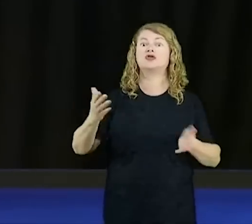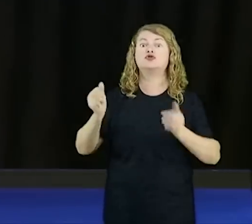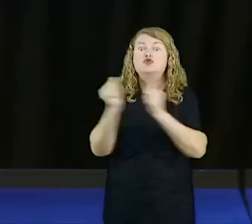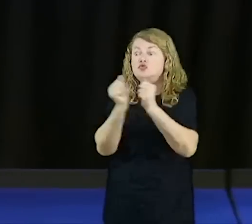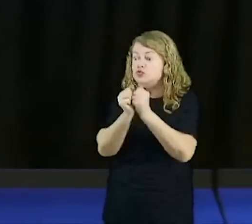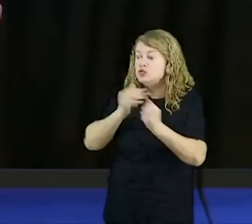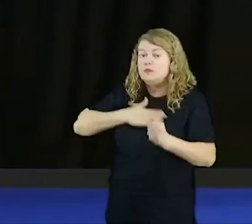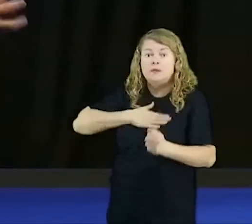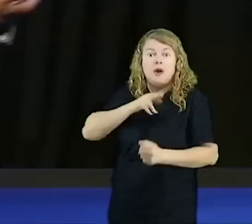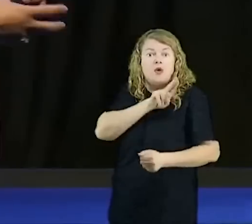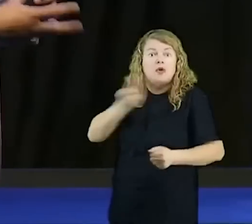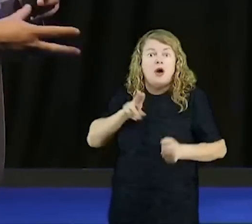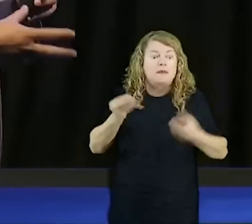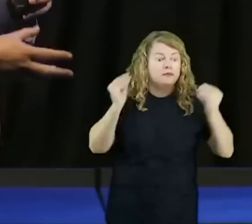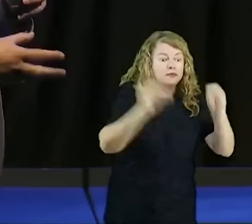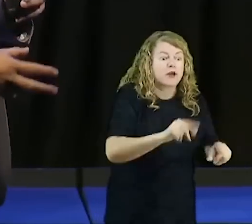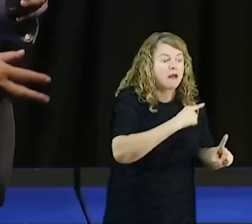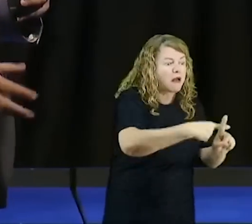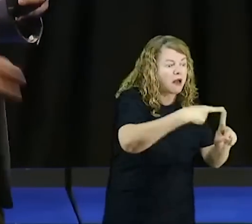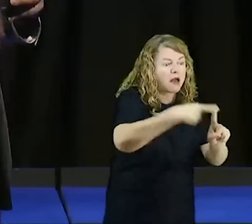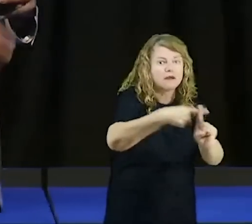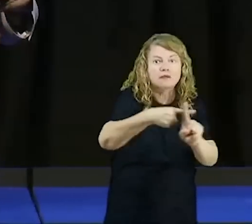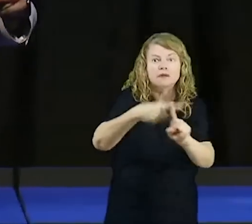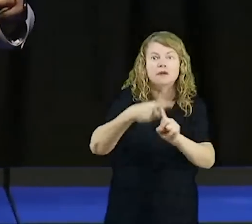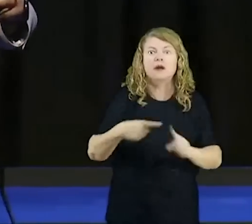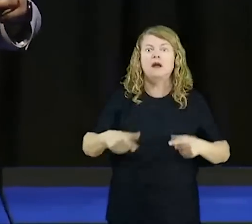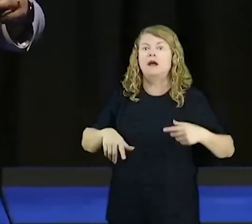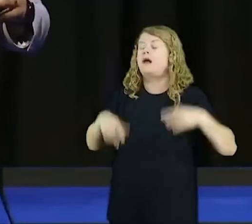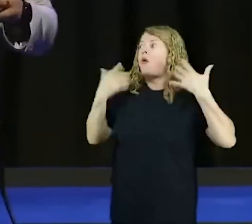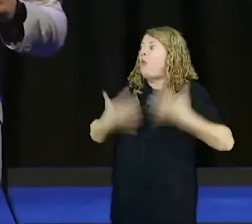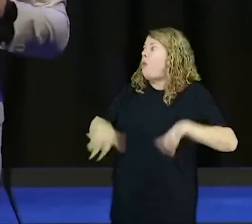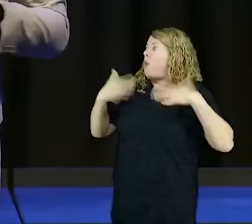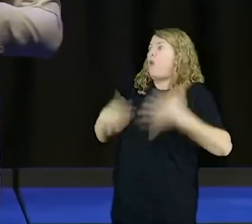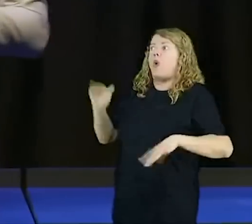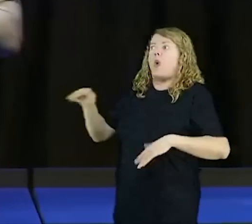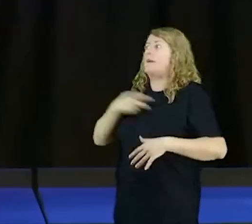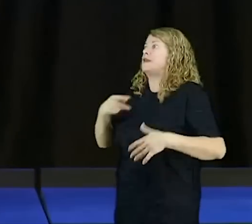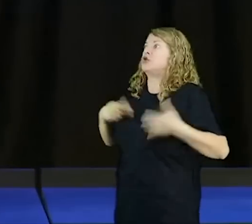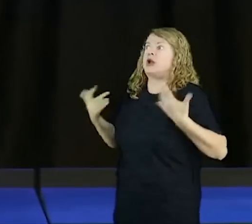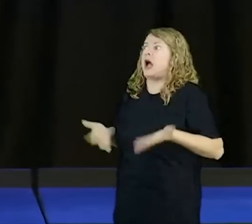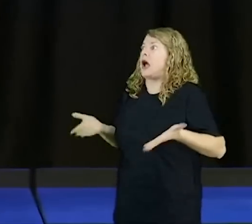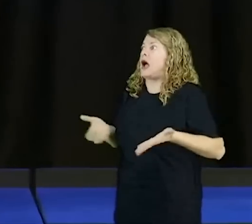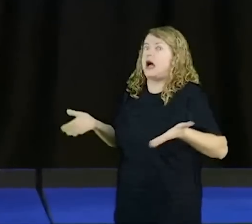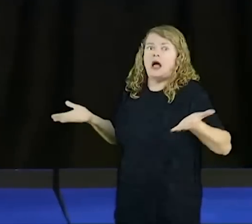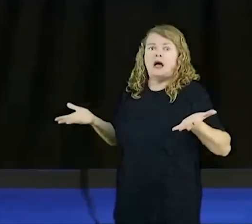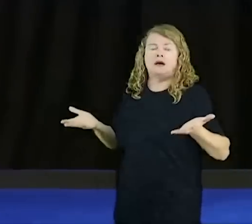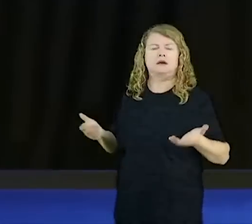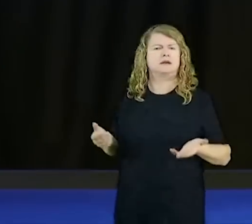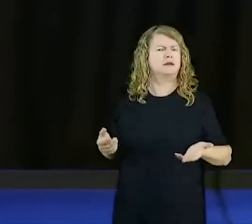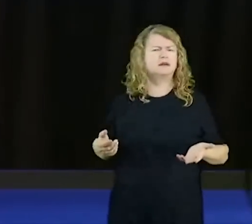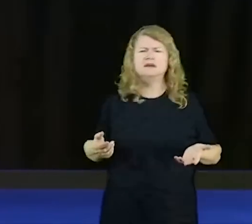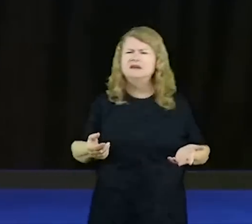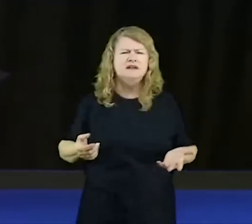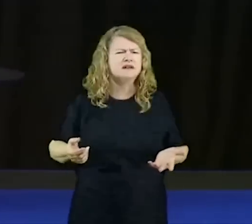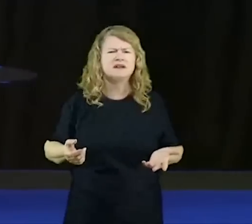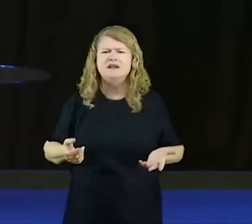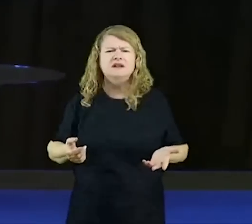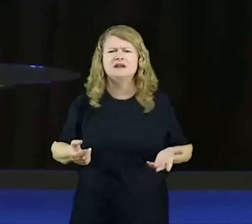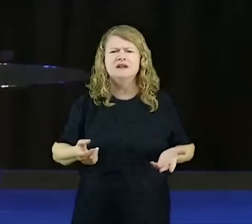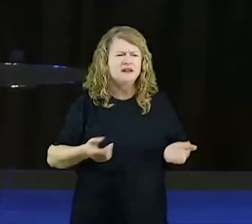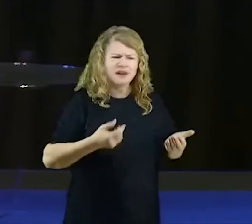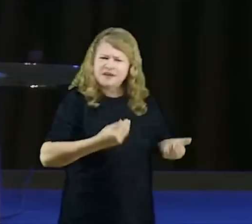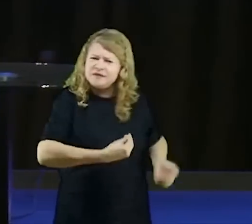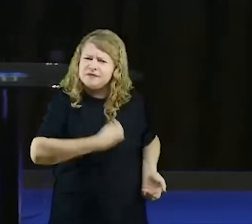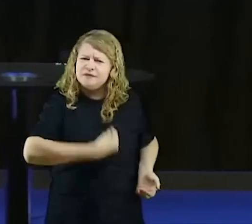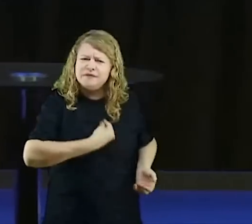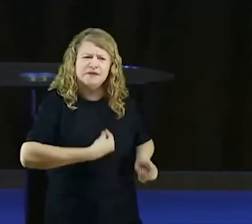interessante como é que esse tipo de feitiço, ele vai funcionar na vida de quem não é crente. Gente, mas na vida do crente, como é que isso vai